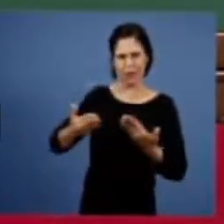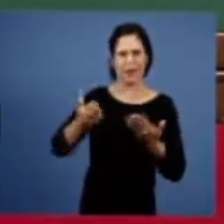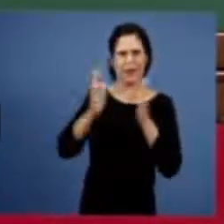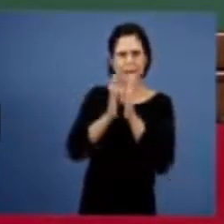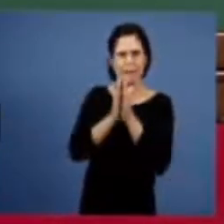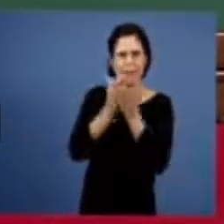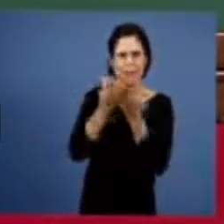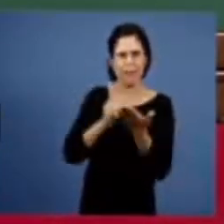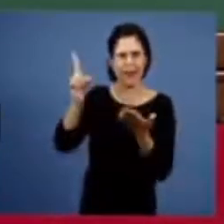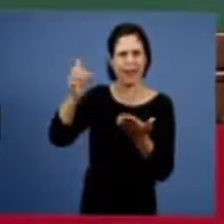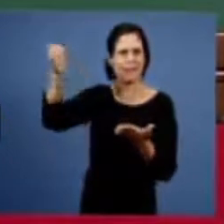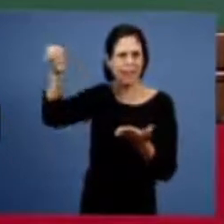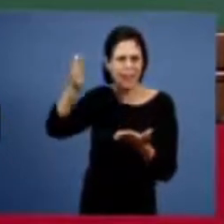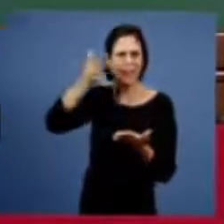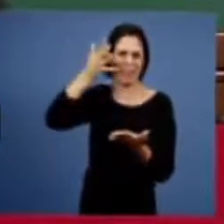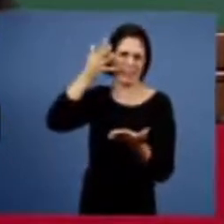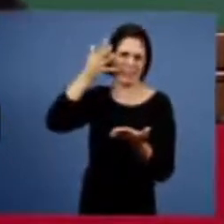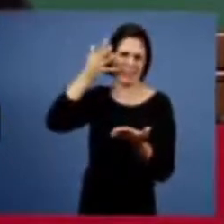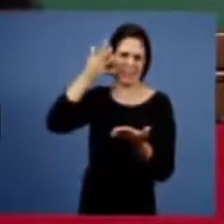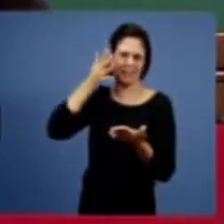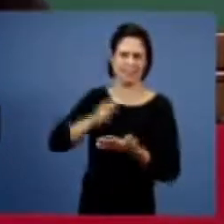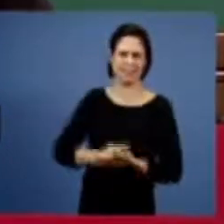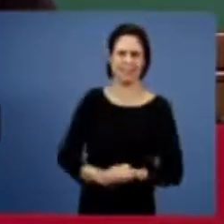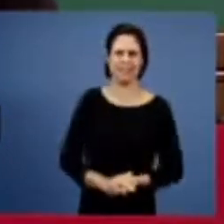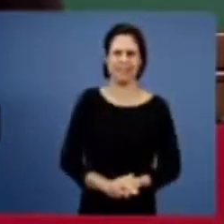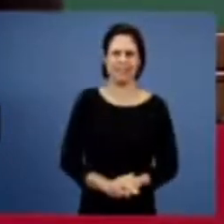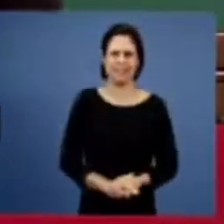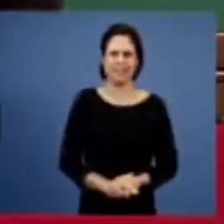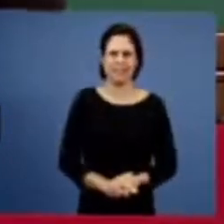é palavra revelada quando